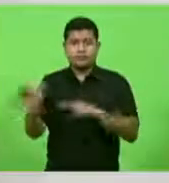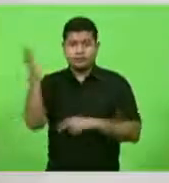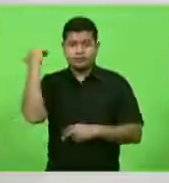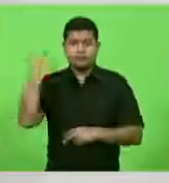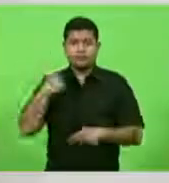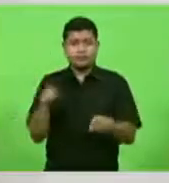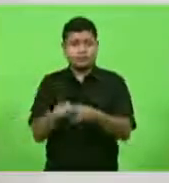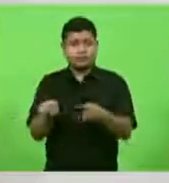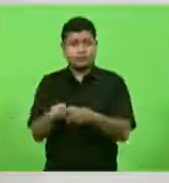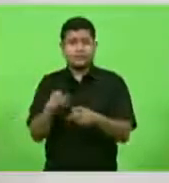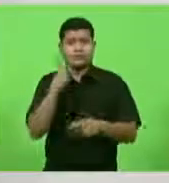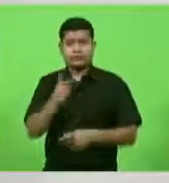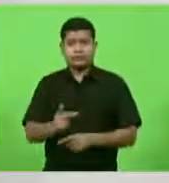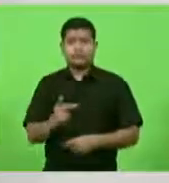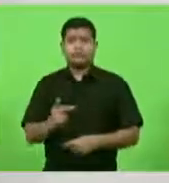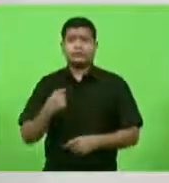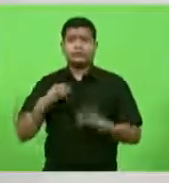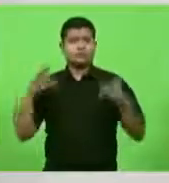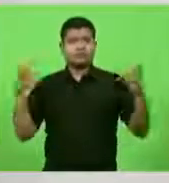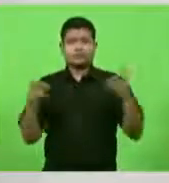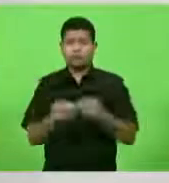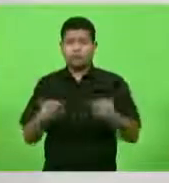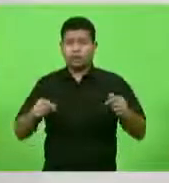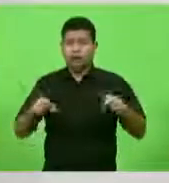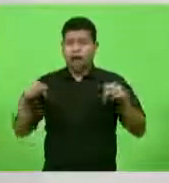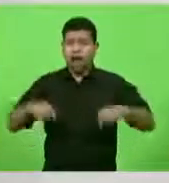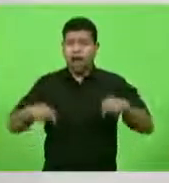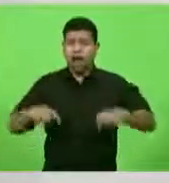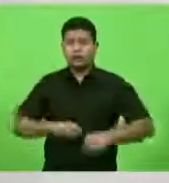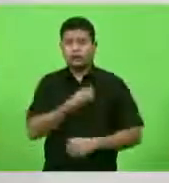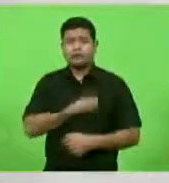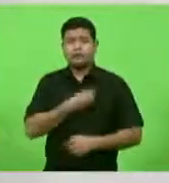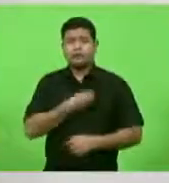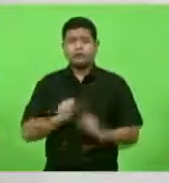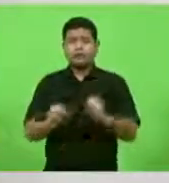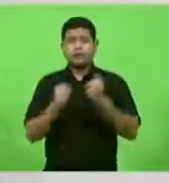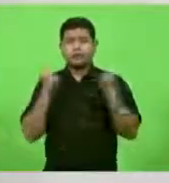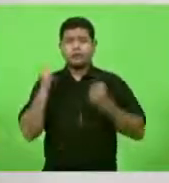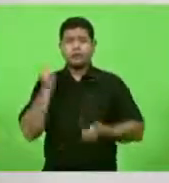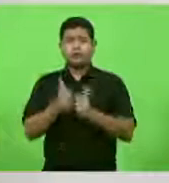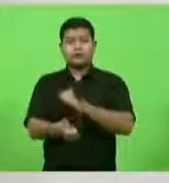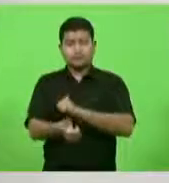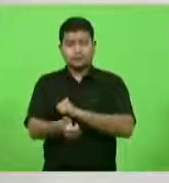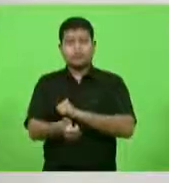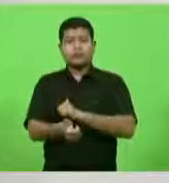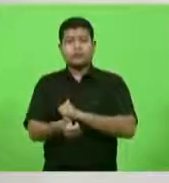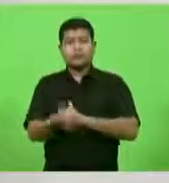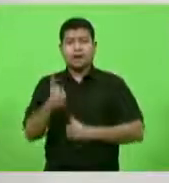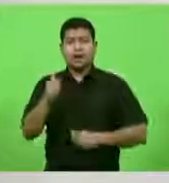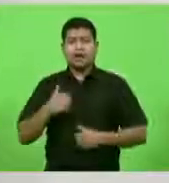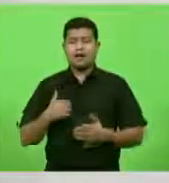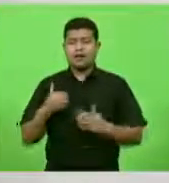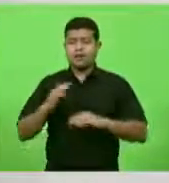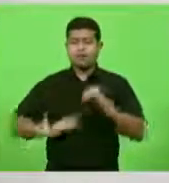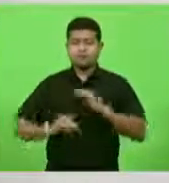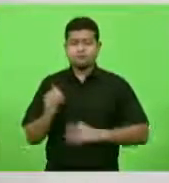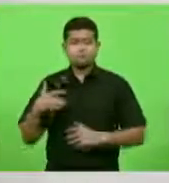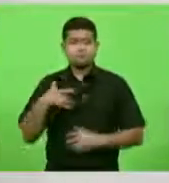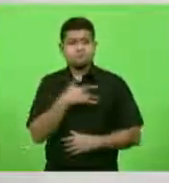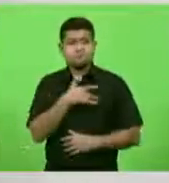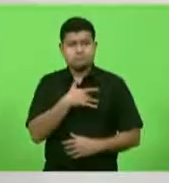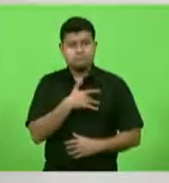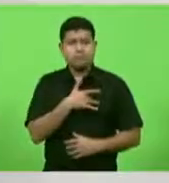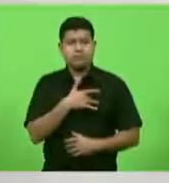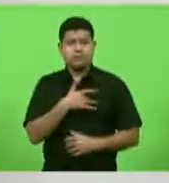os deputados que estão aqui em defesa do esporte da prática saudável da prática com medidas